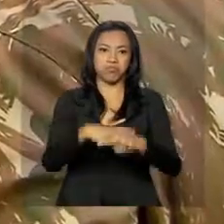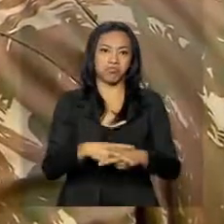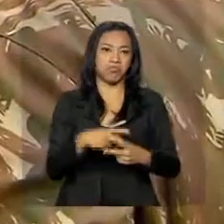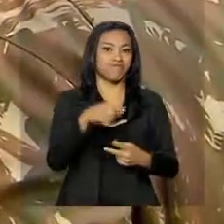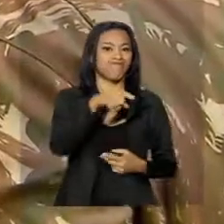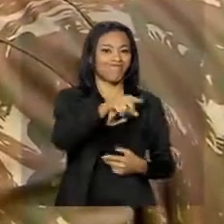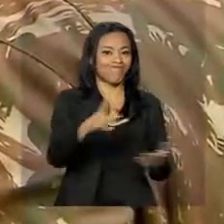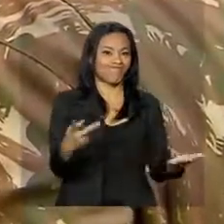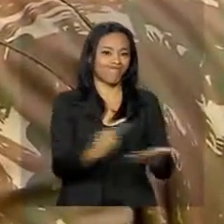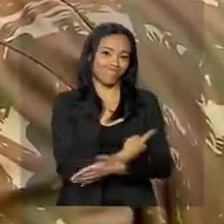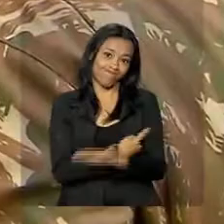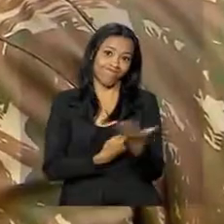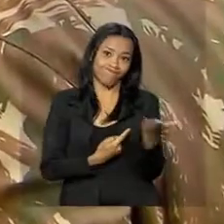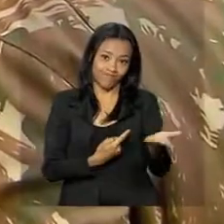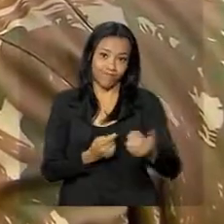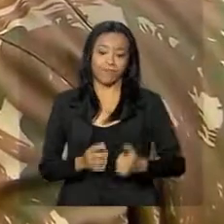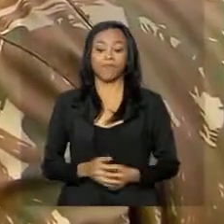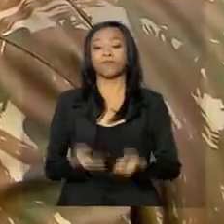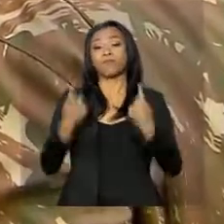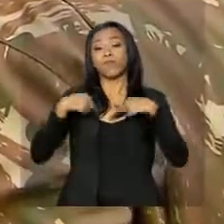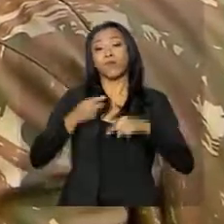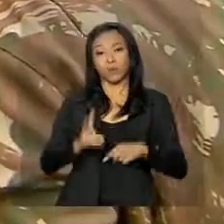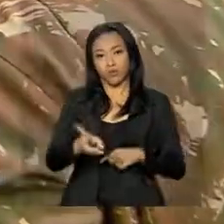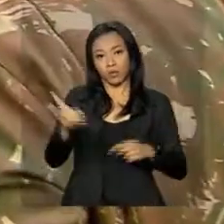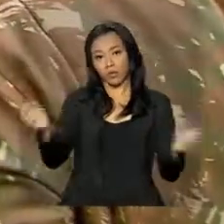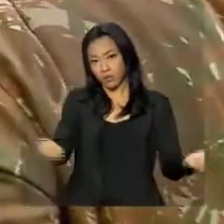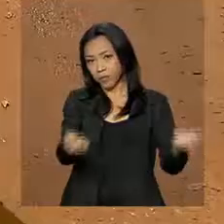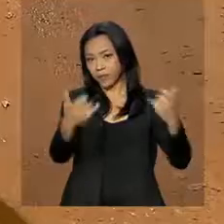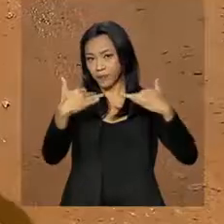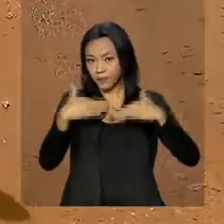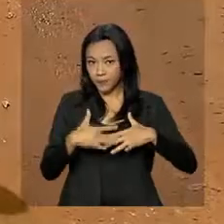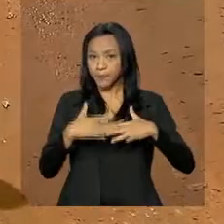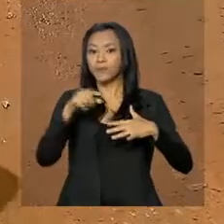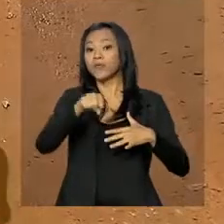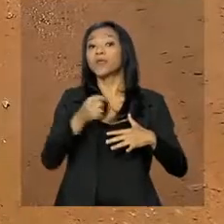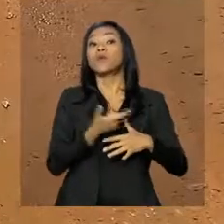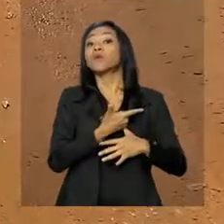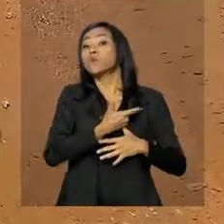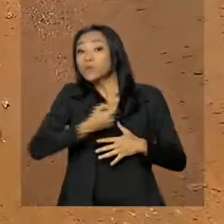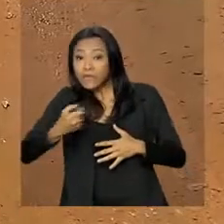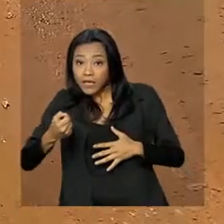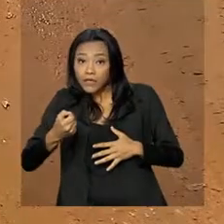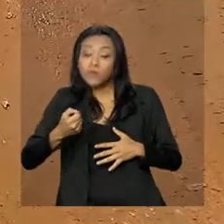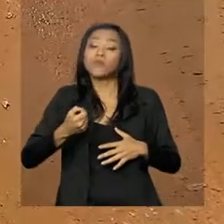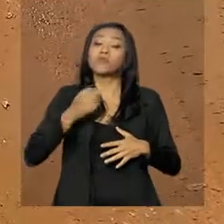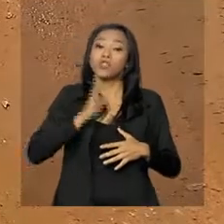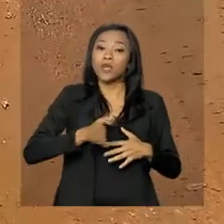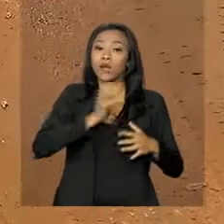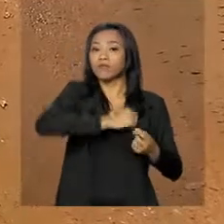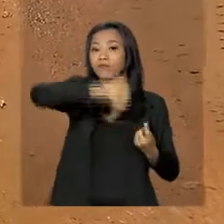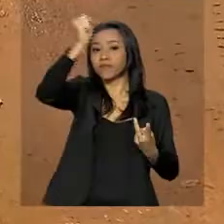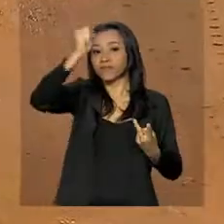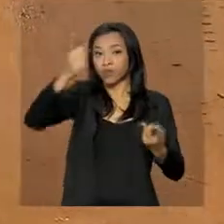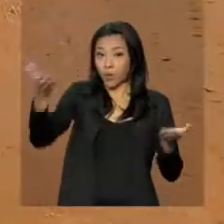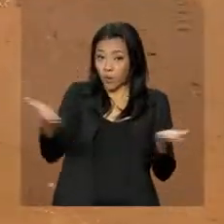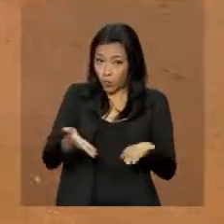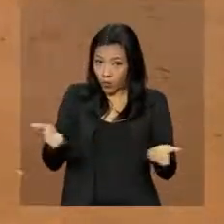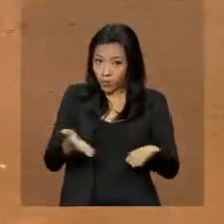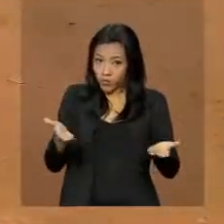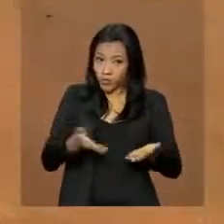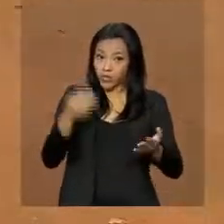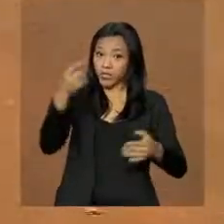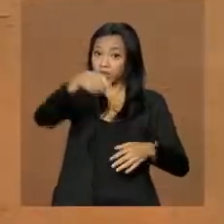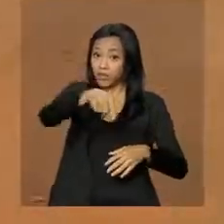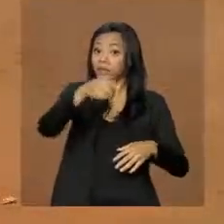Vista. Falando ainda sobre imigrantes, cerca de 200 venezuelanos estão sendo transferidos hoje de